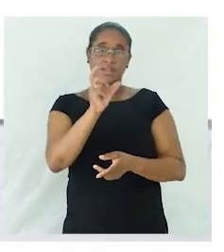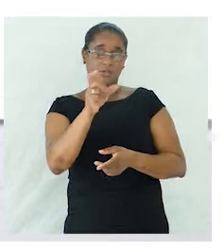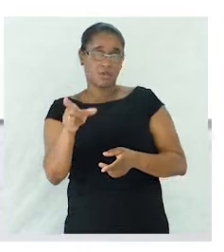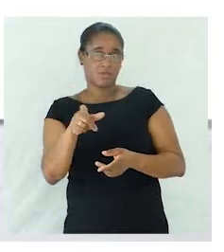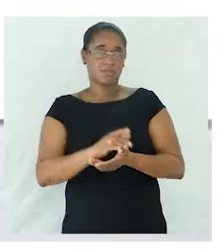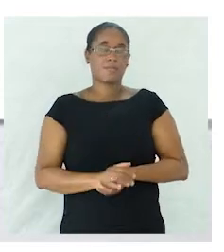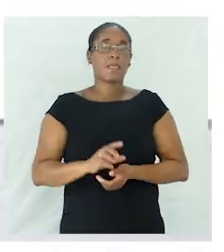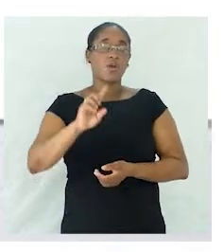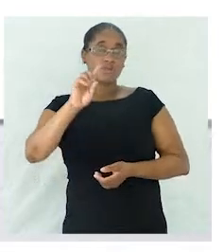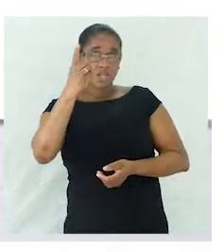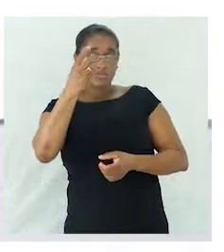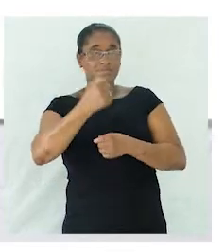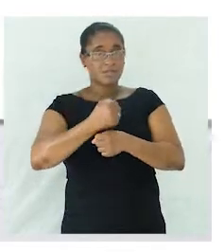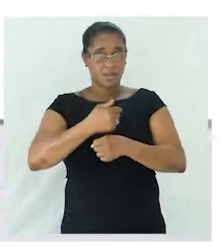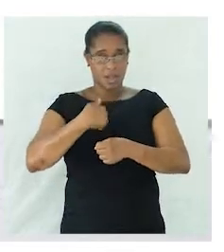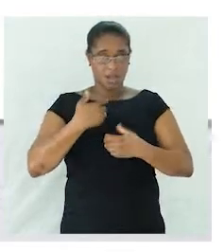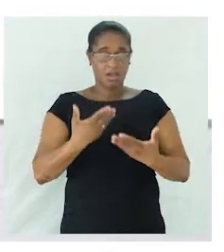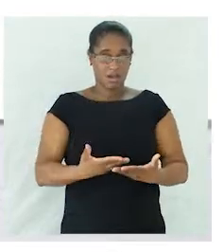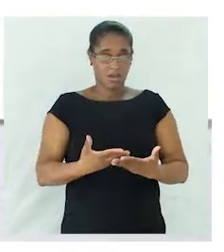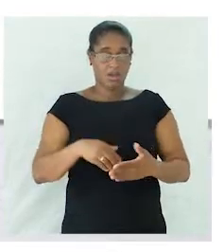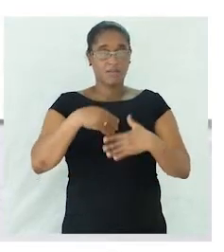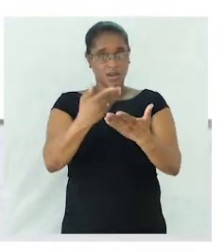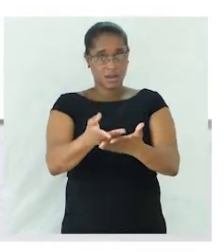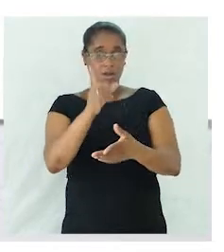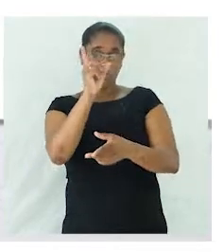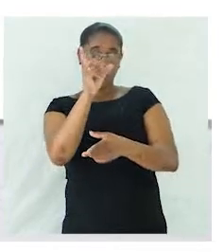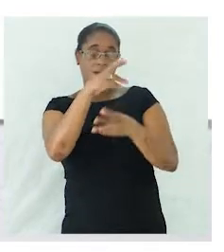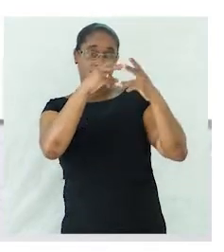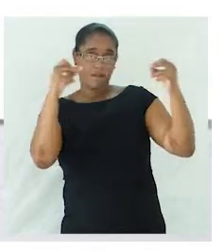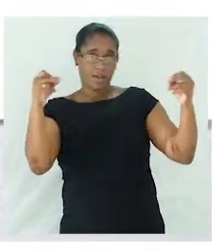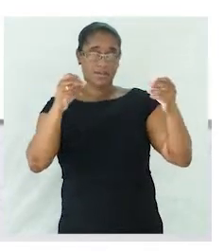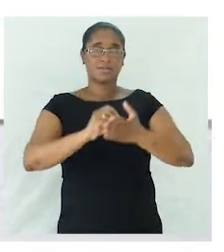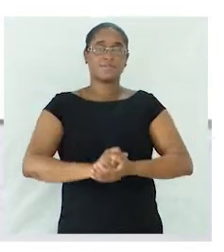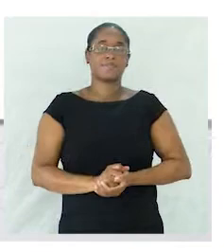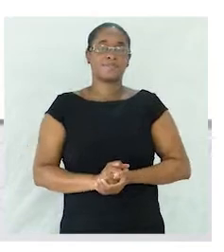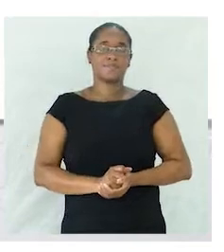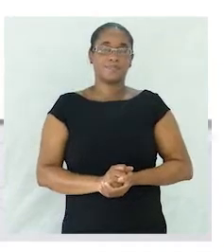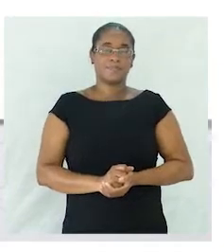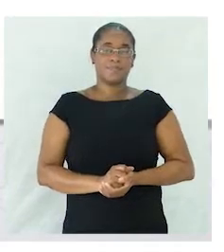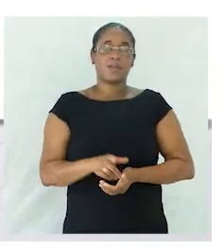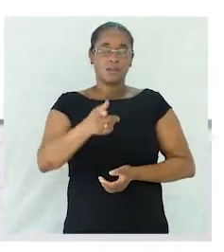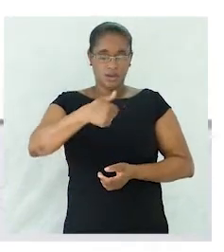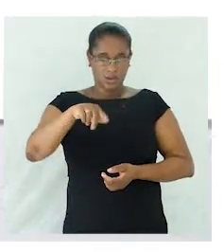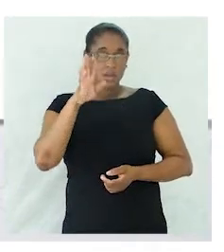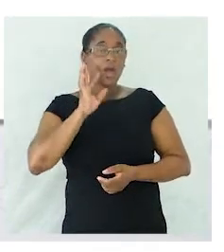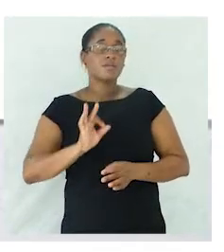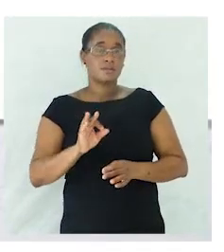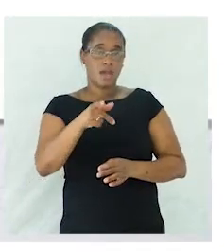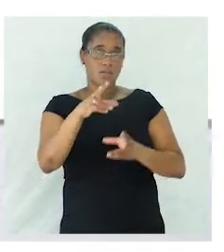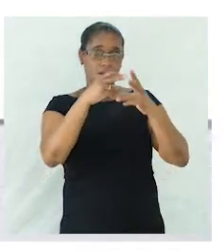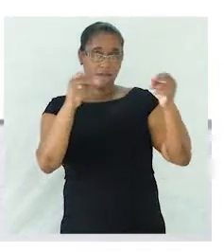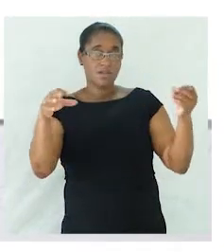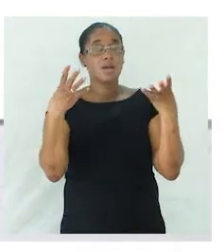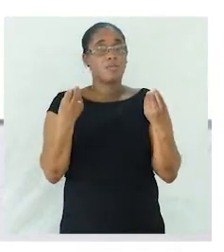eu vou agora vos dar uma frase já vamos sair palavras isoladas vamos para uma frase nós temos assim esta frase está no